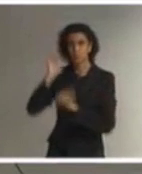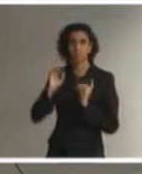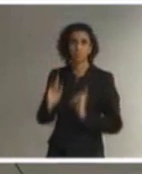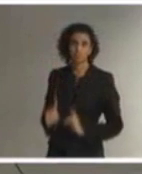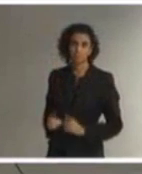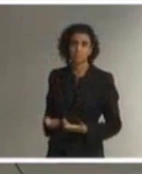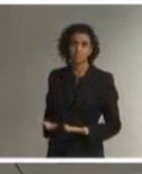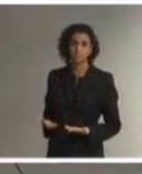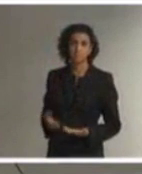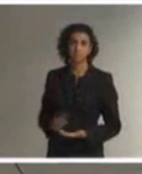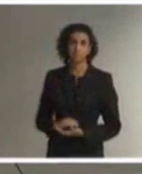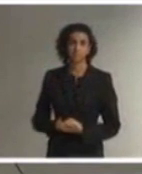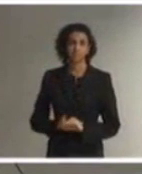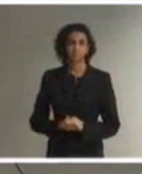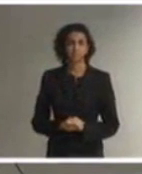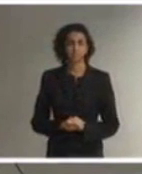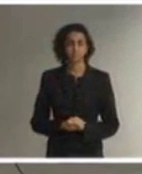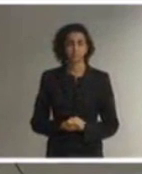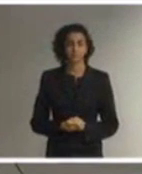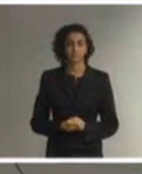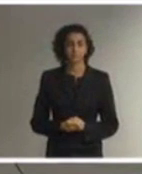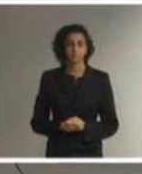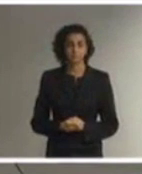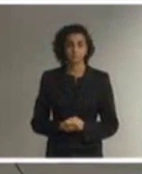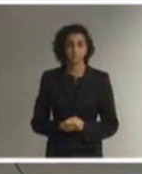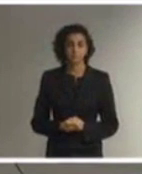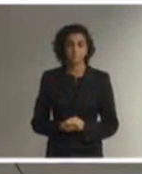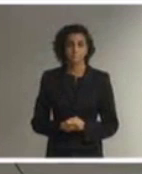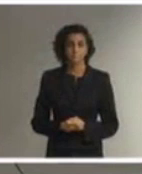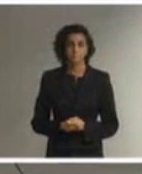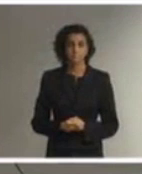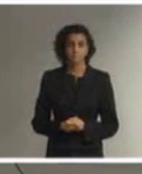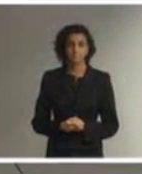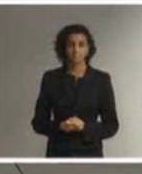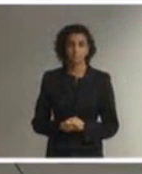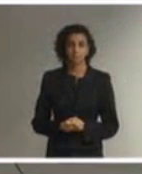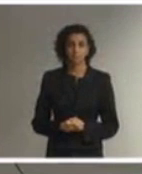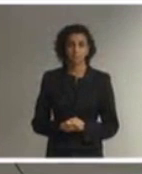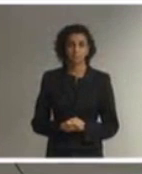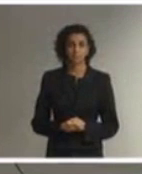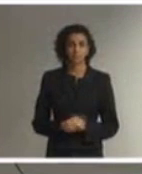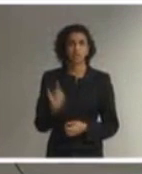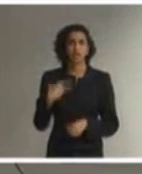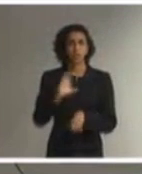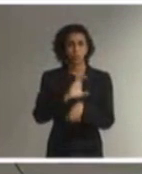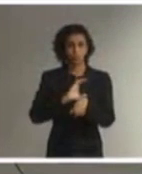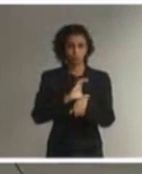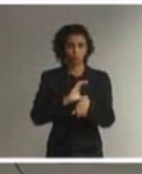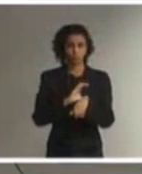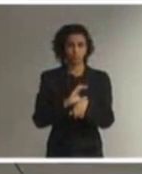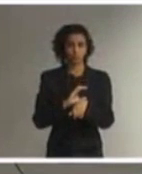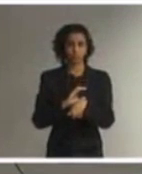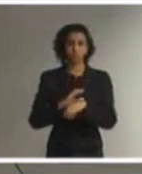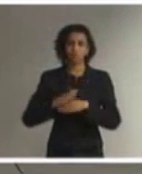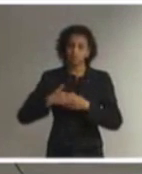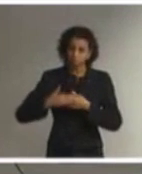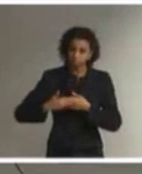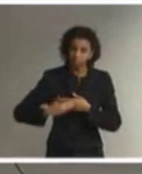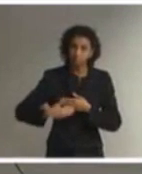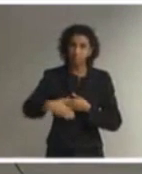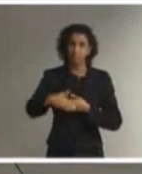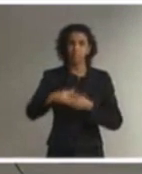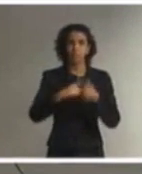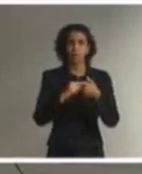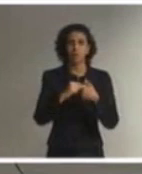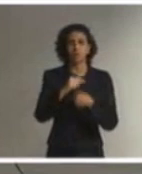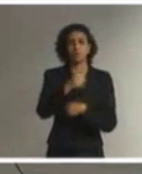deficiência. Nós, a partir, principalmente, da Constituição de 1988, nos seus